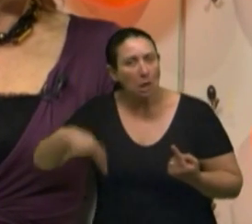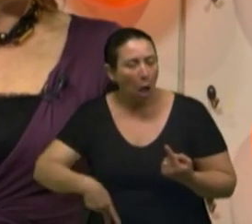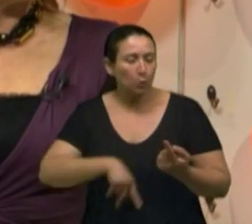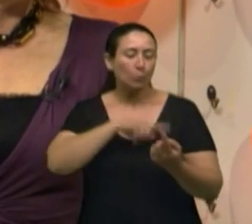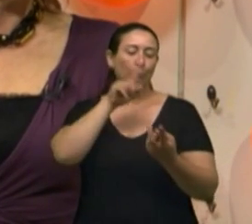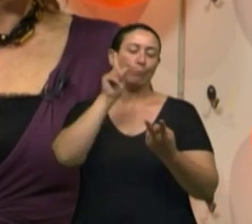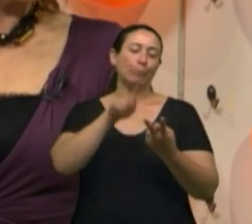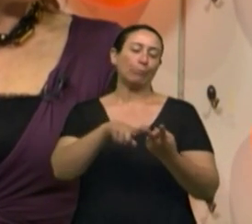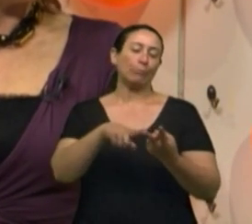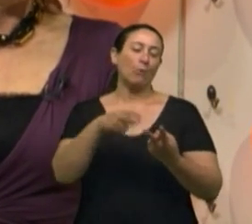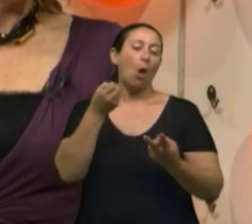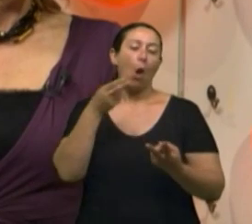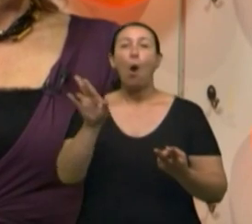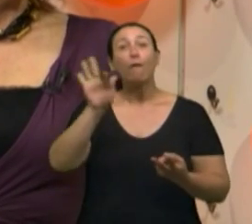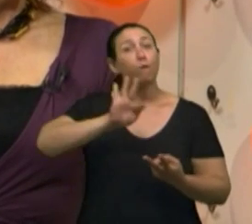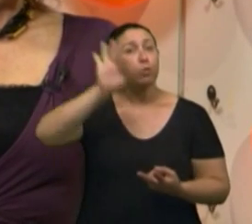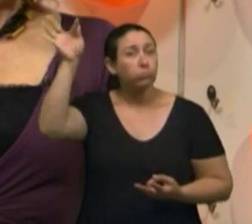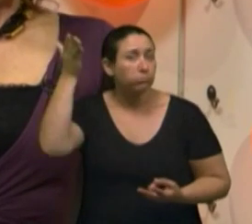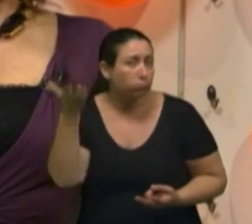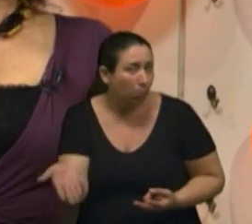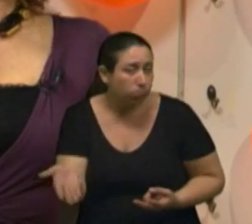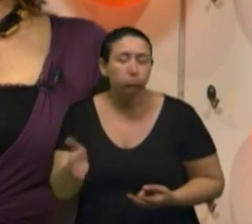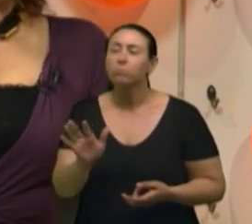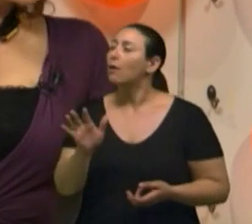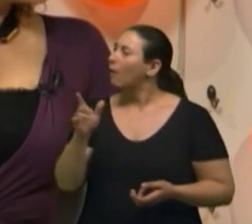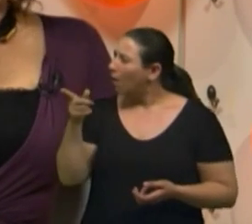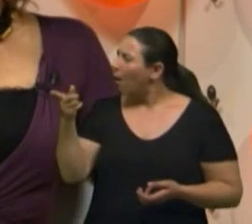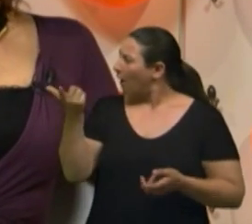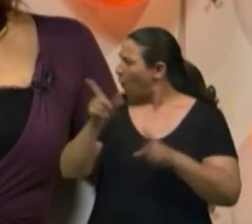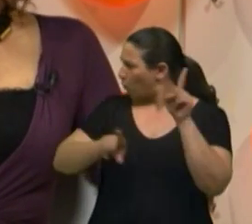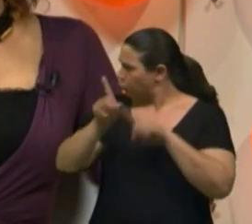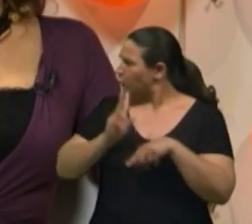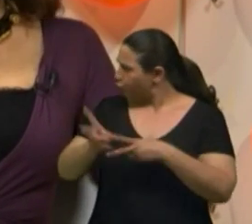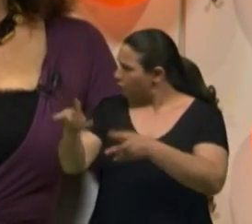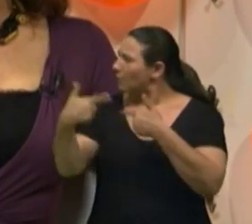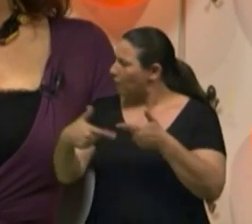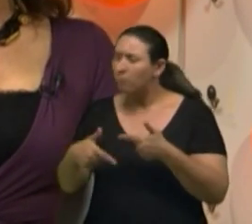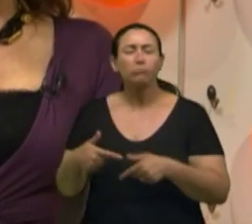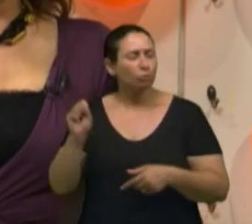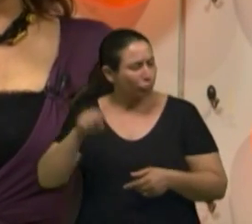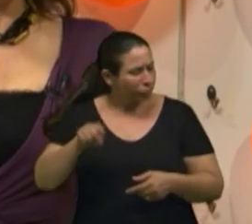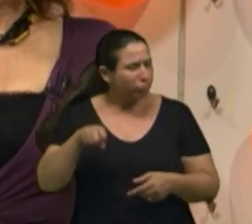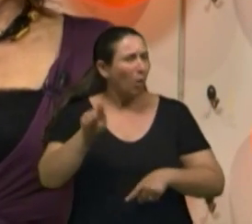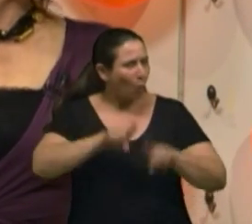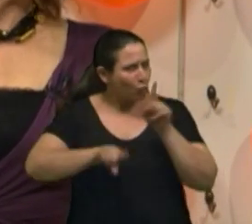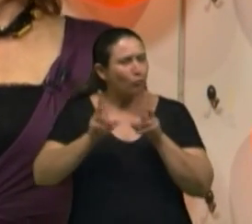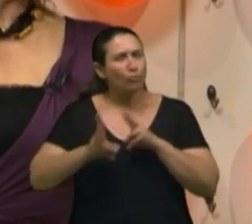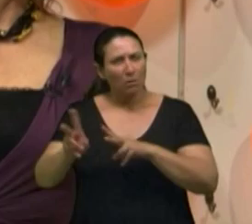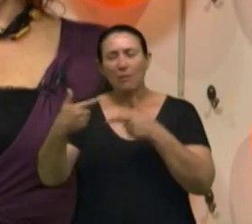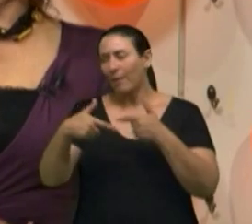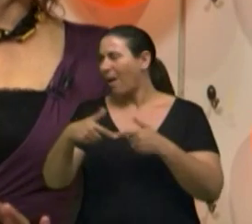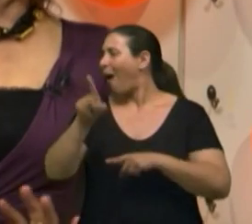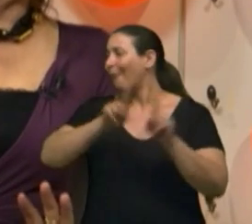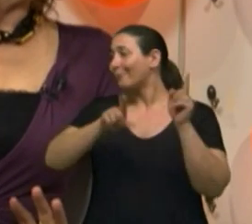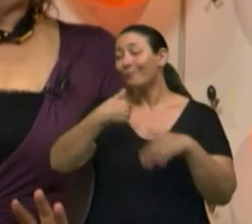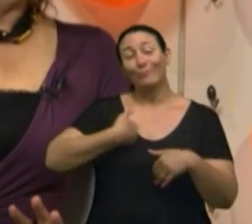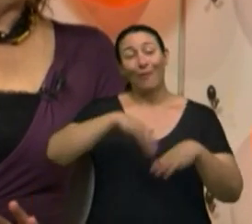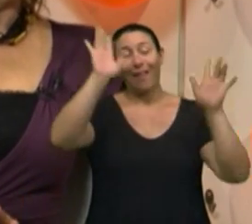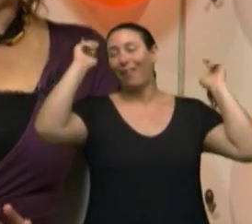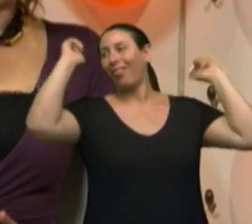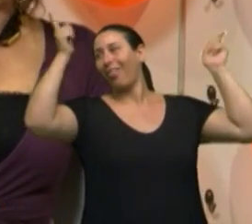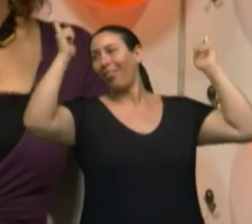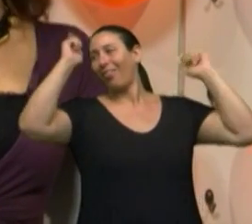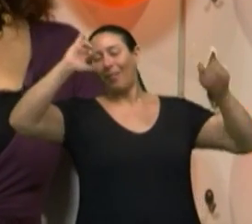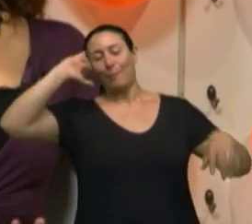fundação. Mas muitos continuam trabalhando. Alguns, sim. Alguns continuam trabalhando. Outros vão curtir a vida.